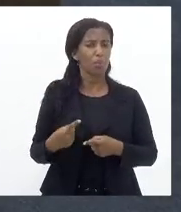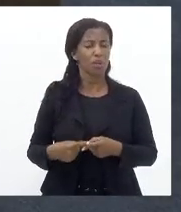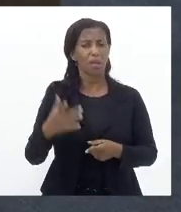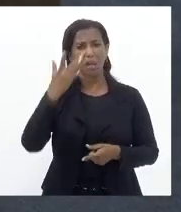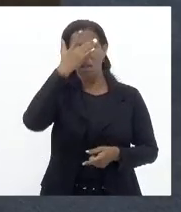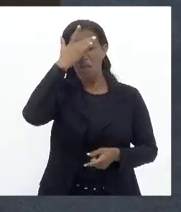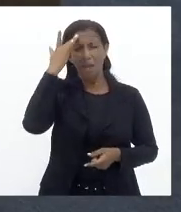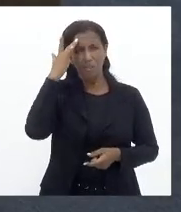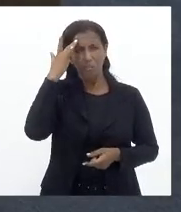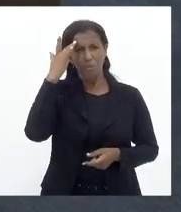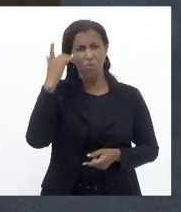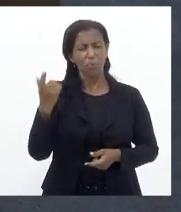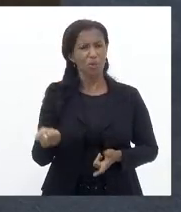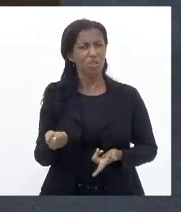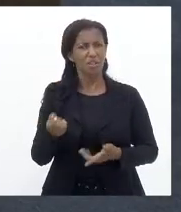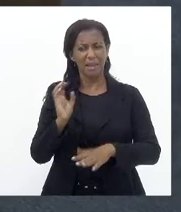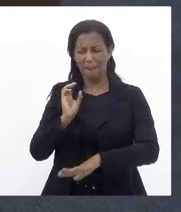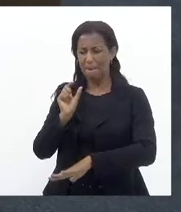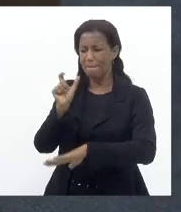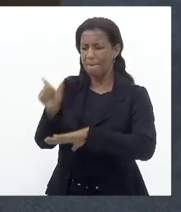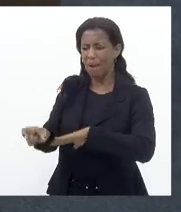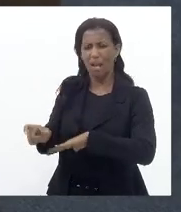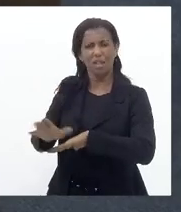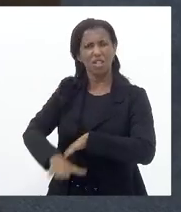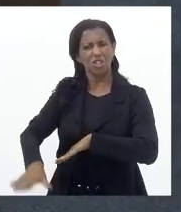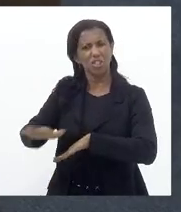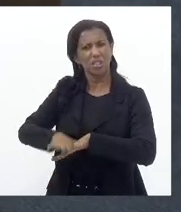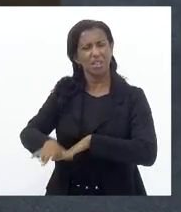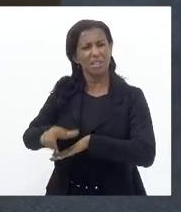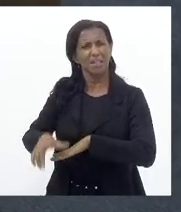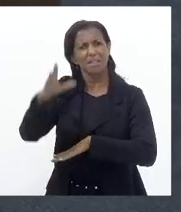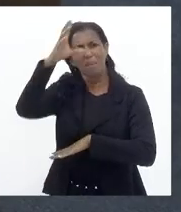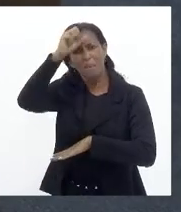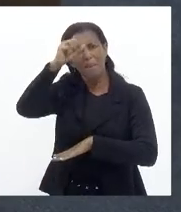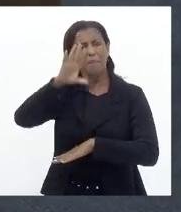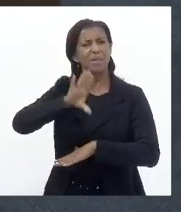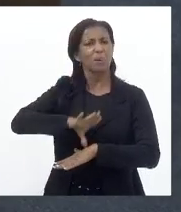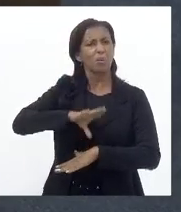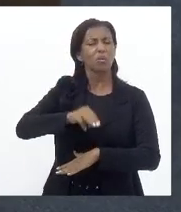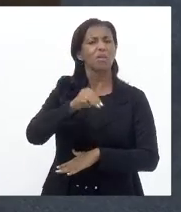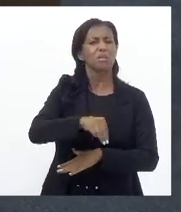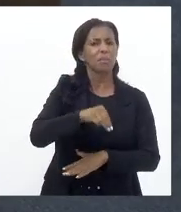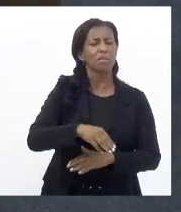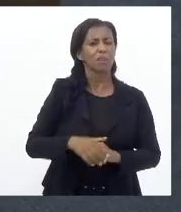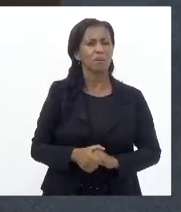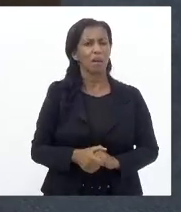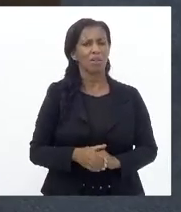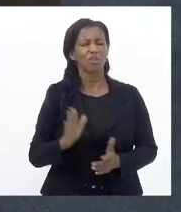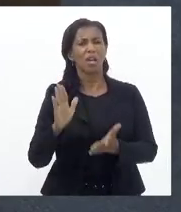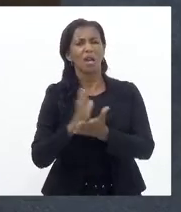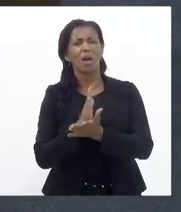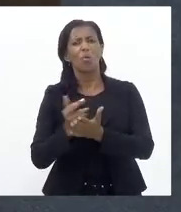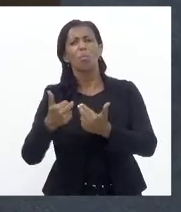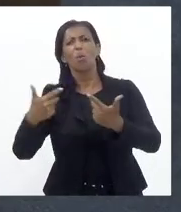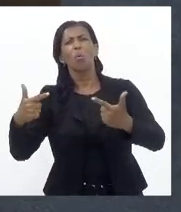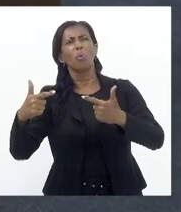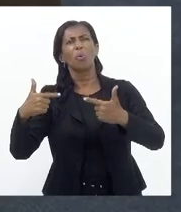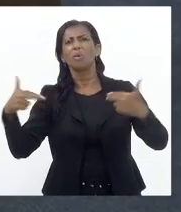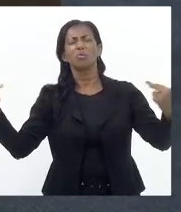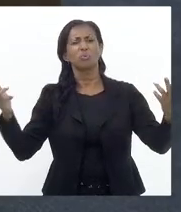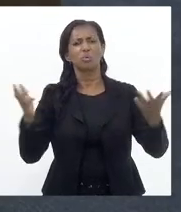pessoas Querem introduzir Nenhumas crianças Nas pessoas Que estão ali Para aprender O português e matemática Algumas outras coisas Tia Ju